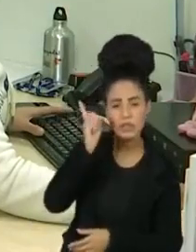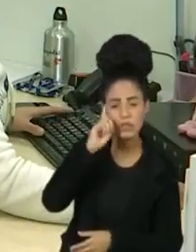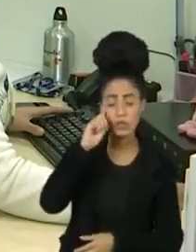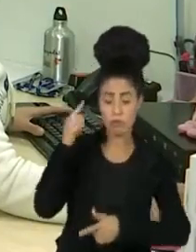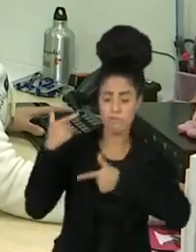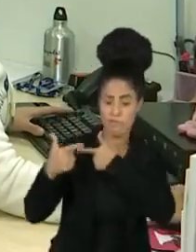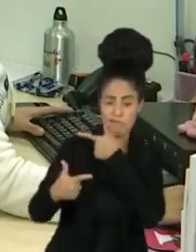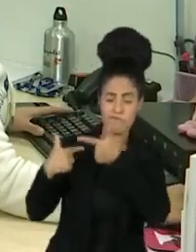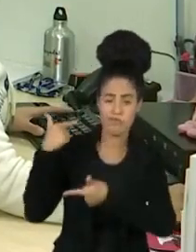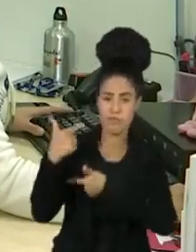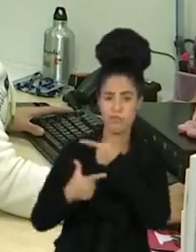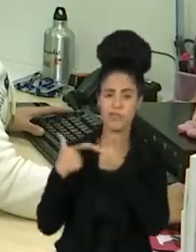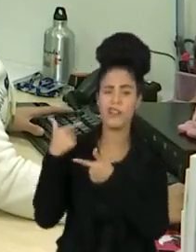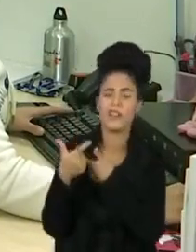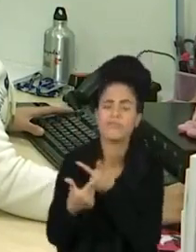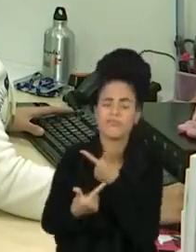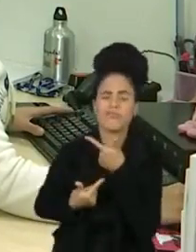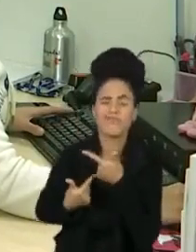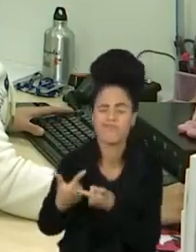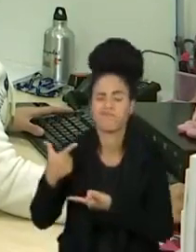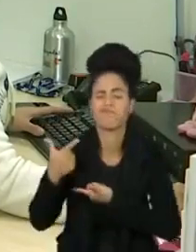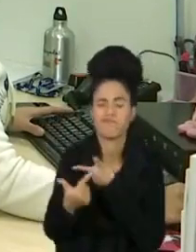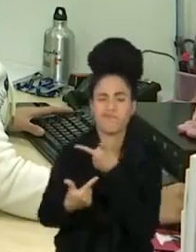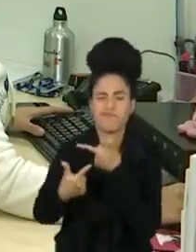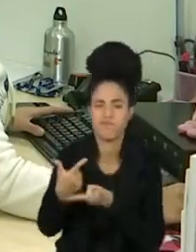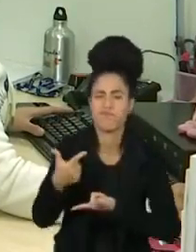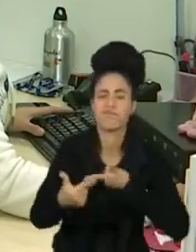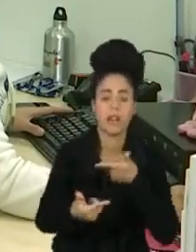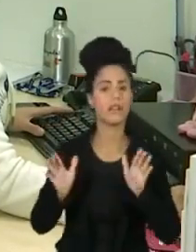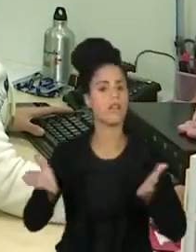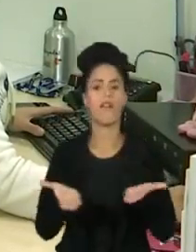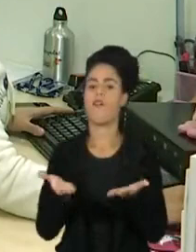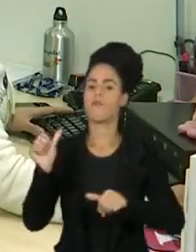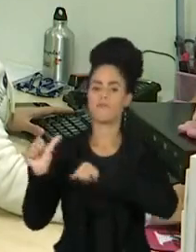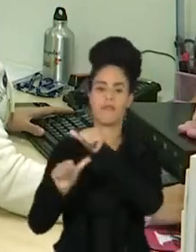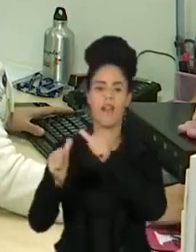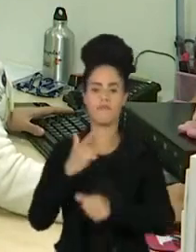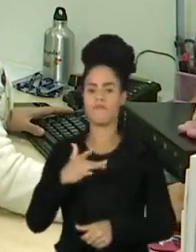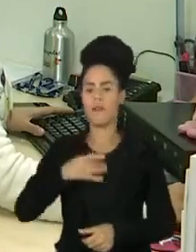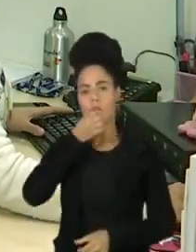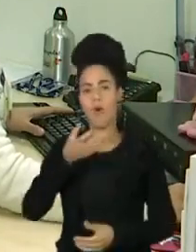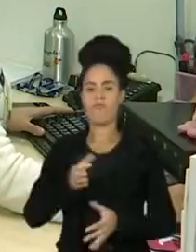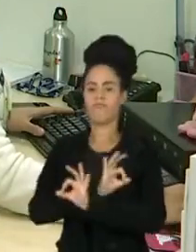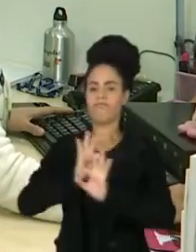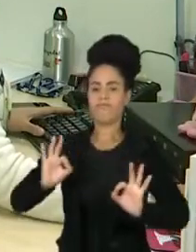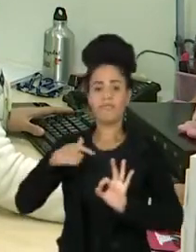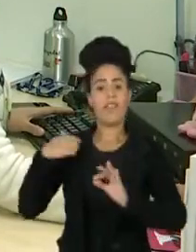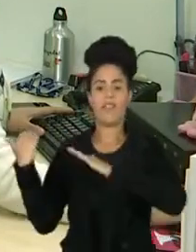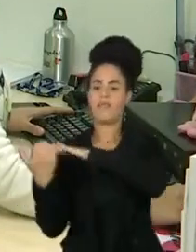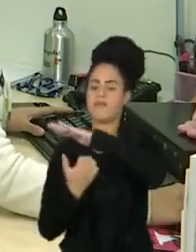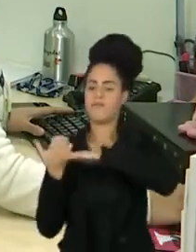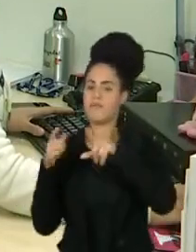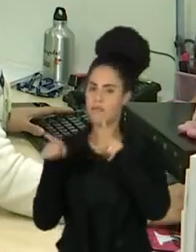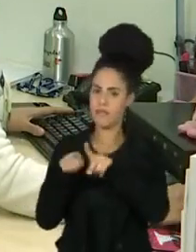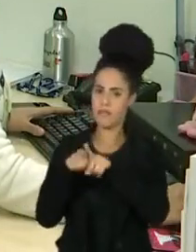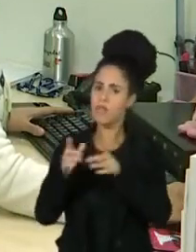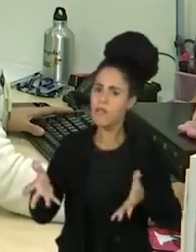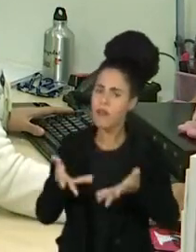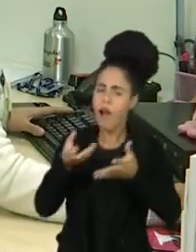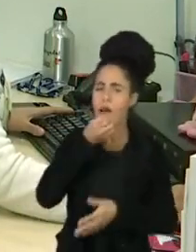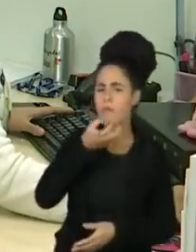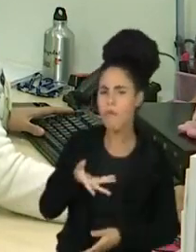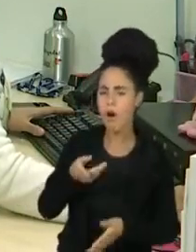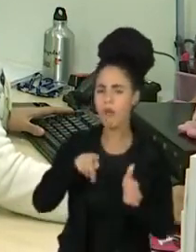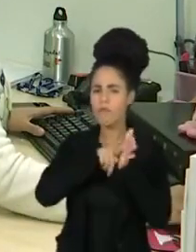uma boa gestão pode tornar o ambiente profissional mais saudável para todos. E as empresas também ganham com isso.